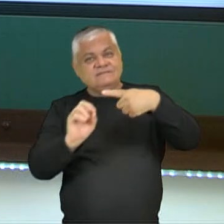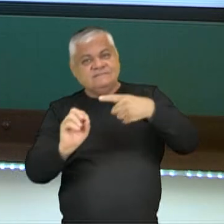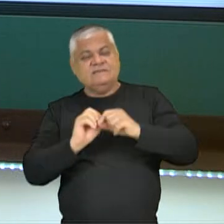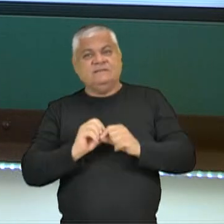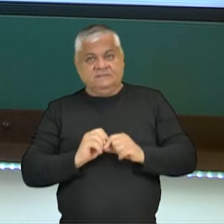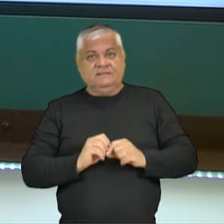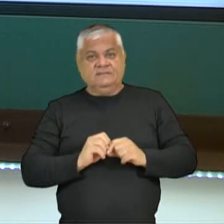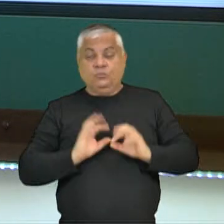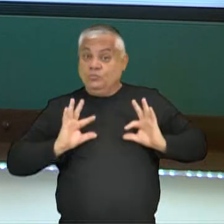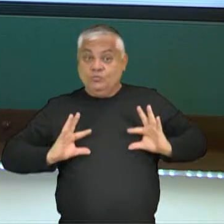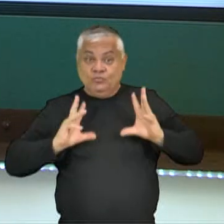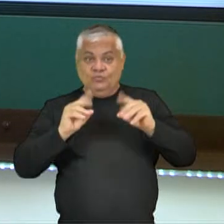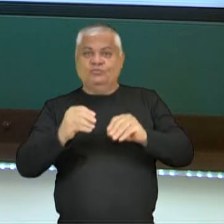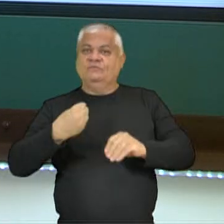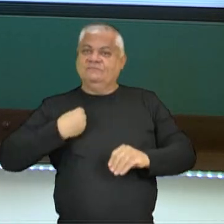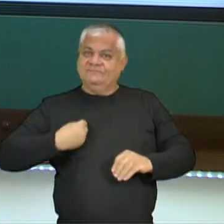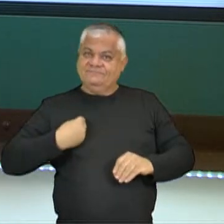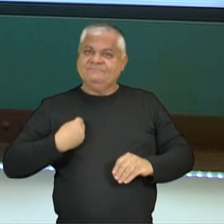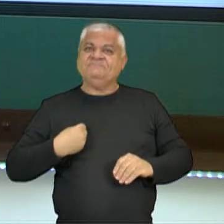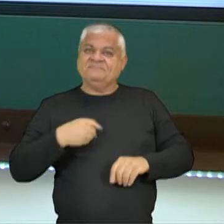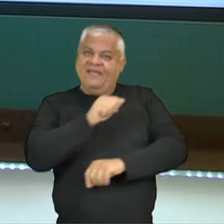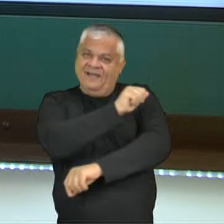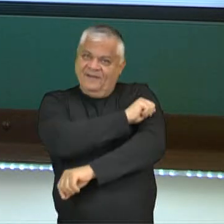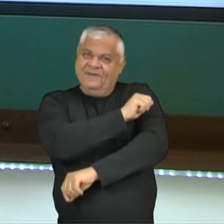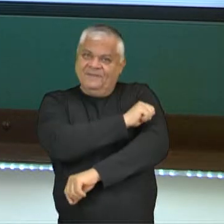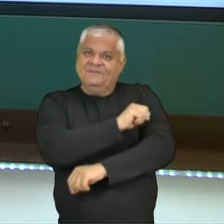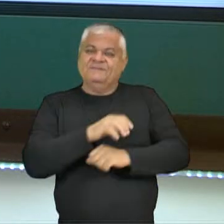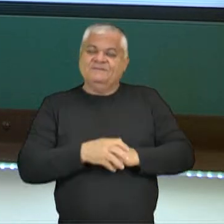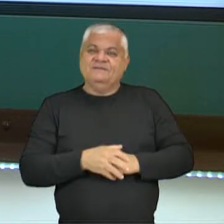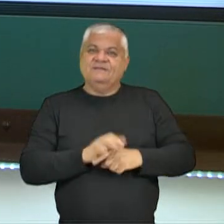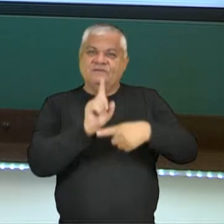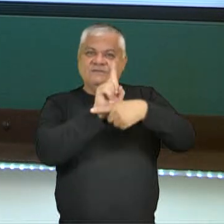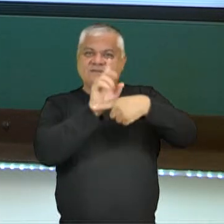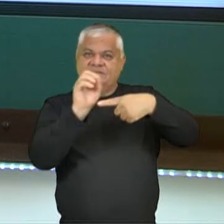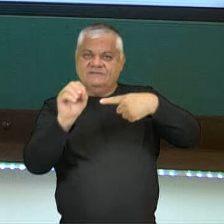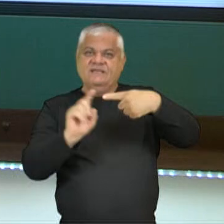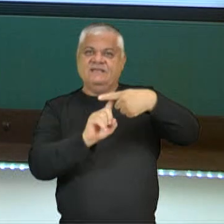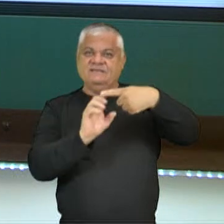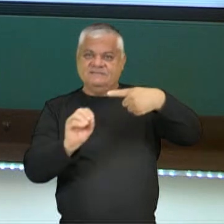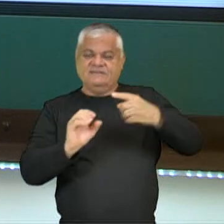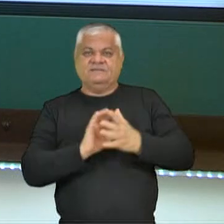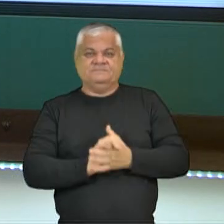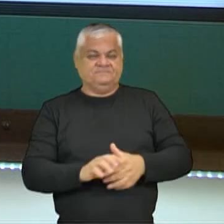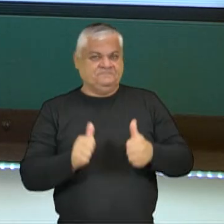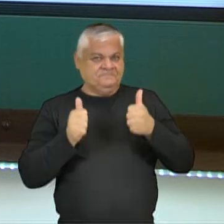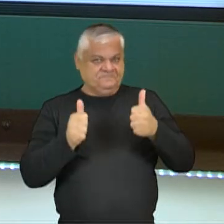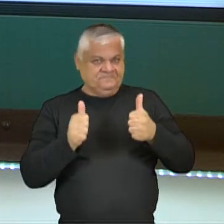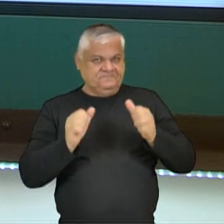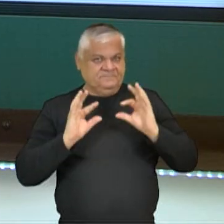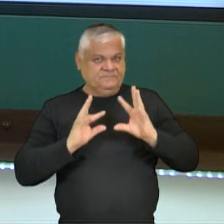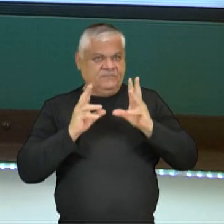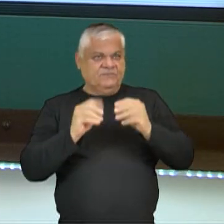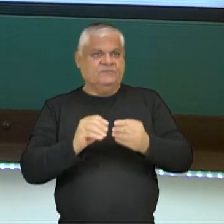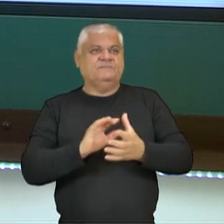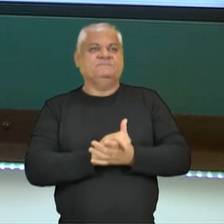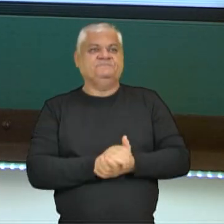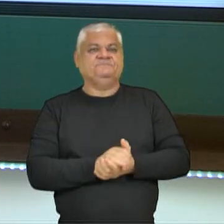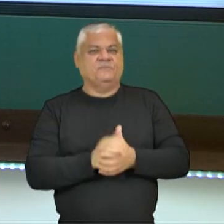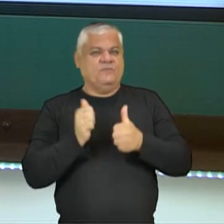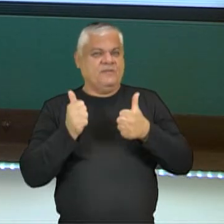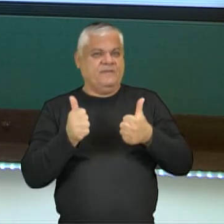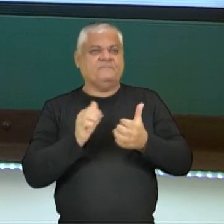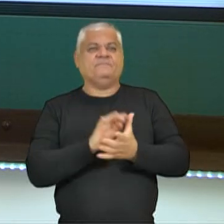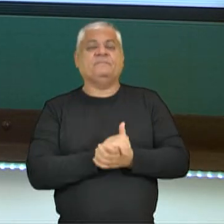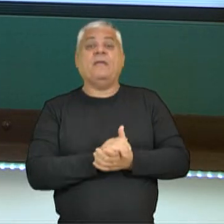daquela sala, né? Estava todos ali, todos presentes. Então, 100%, todo, né? Toda essa parte estava presente, tá bom?